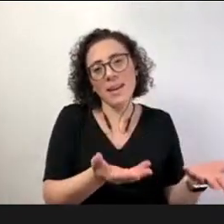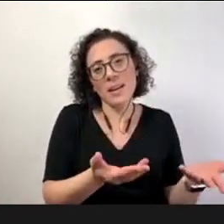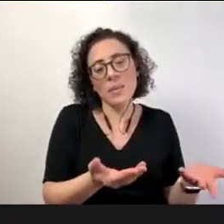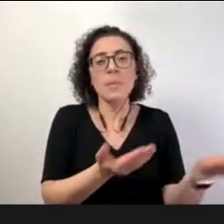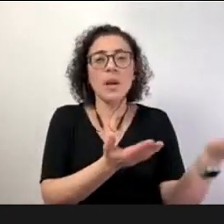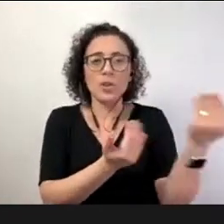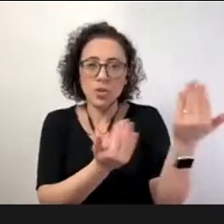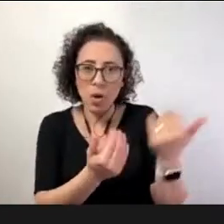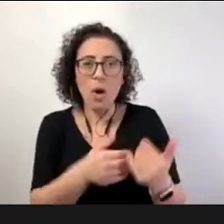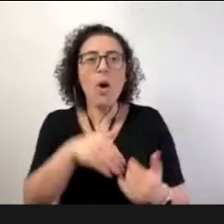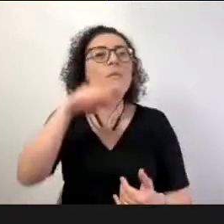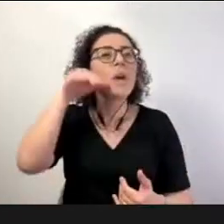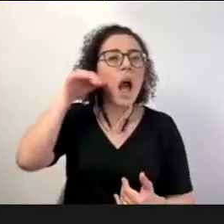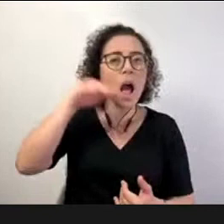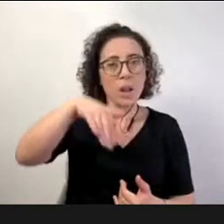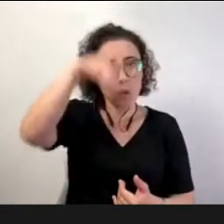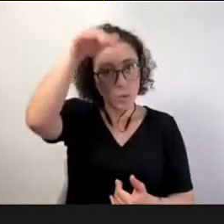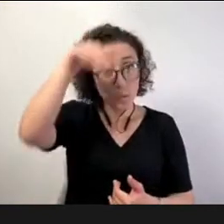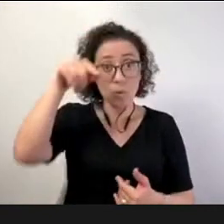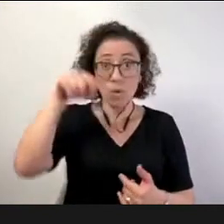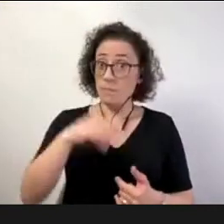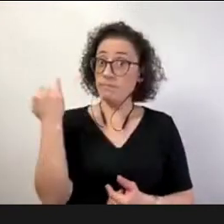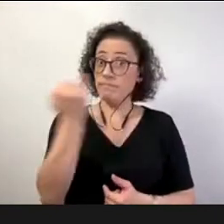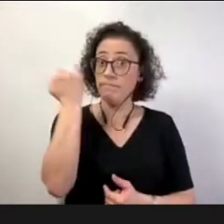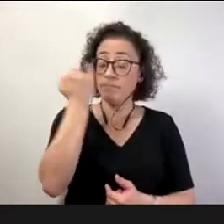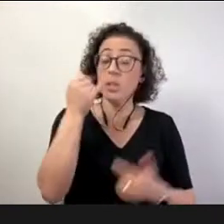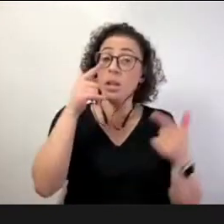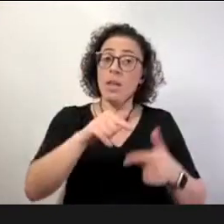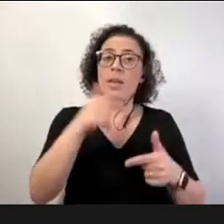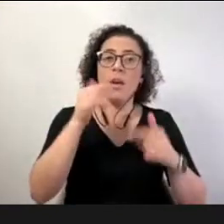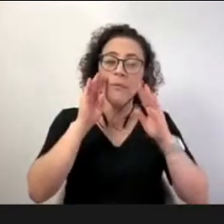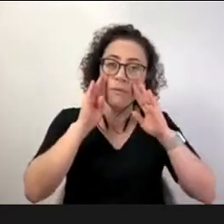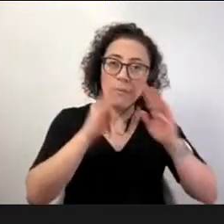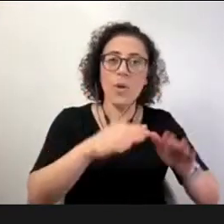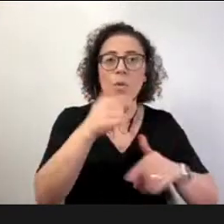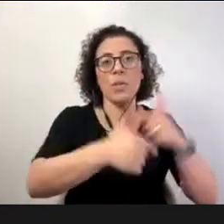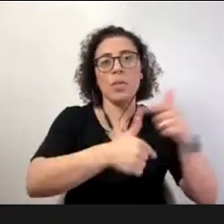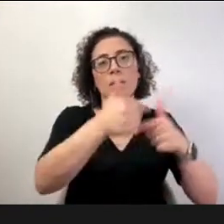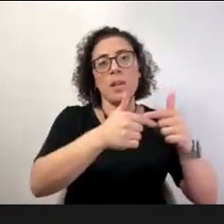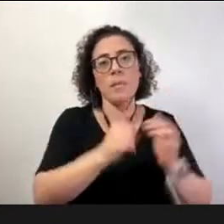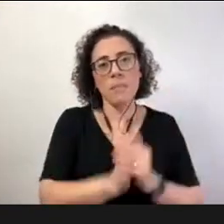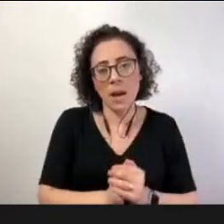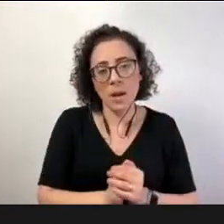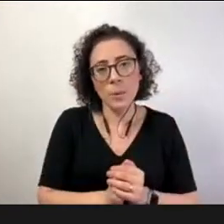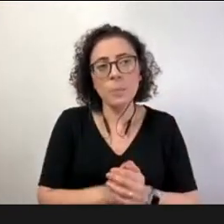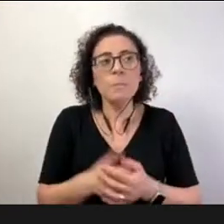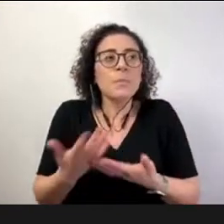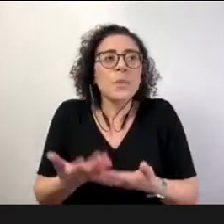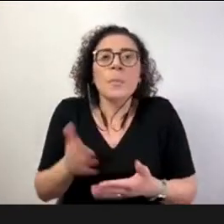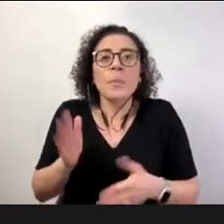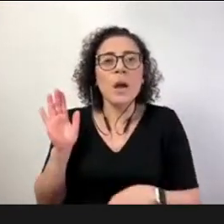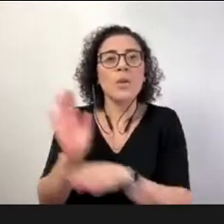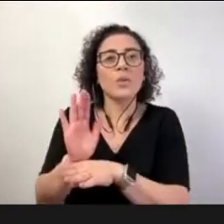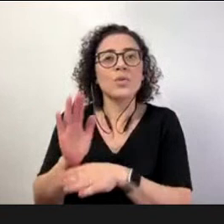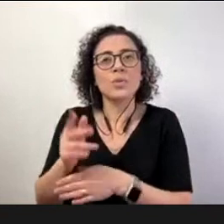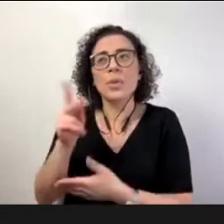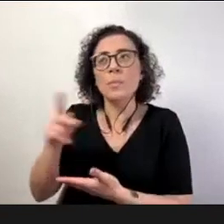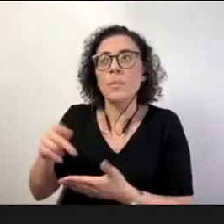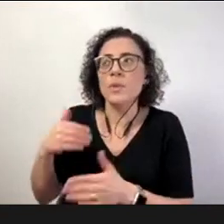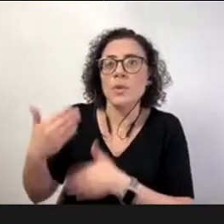um valor dessa formação profissional que a gente faz com os professores né o desenvolvimento da educação continuada junto a eles